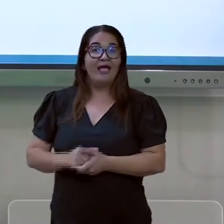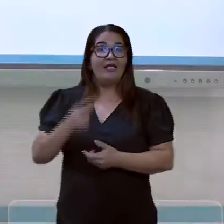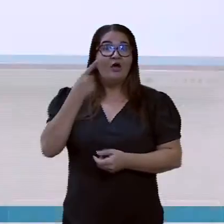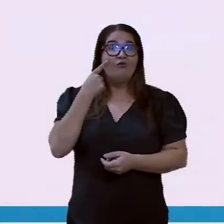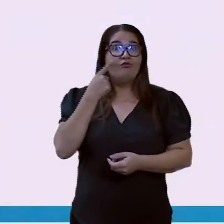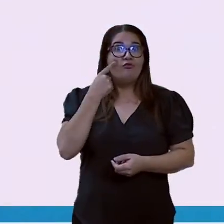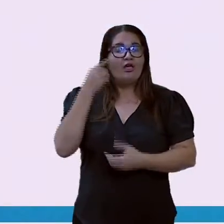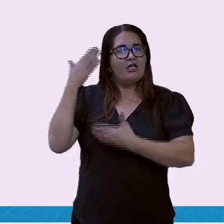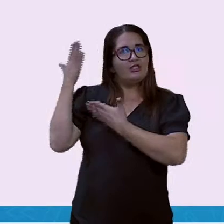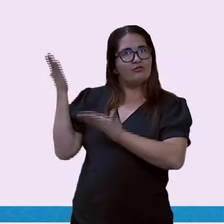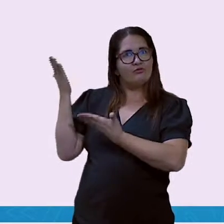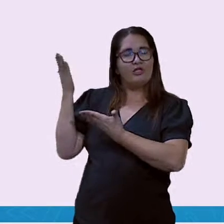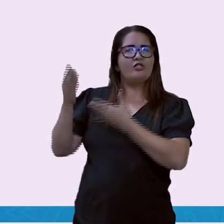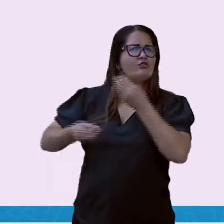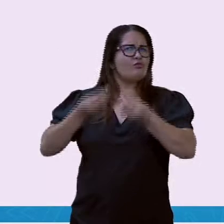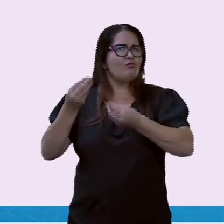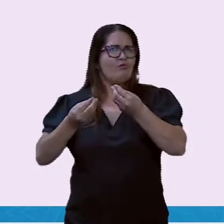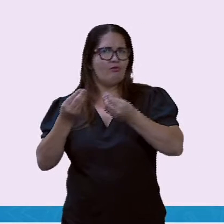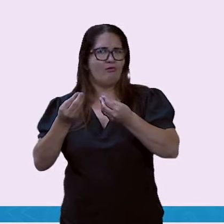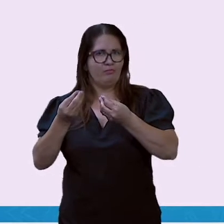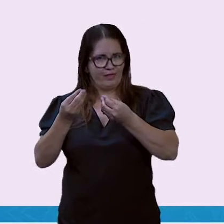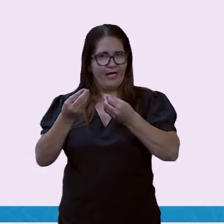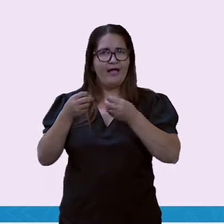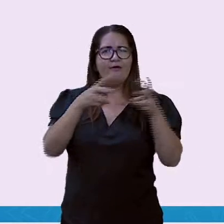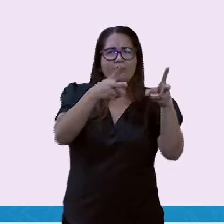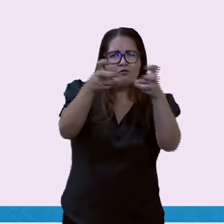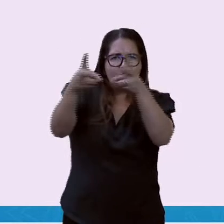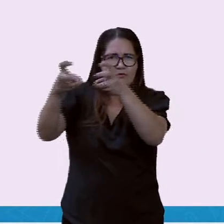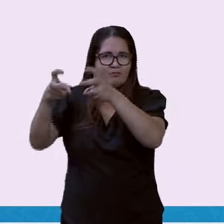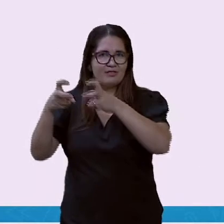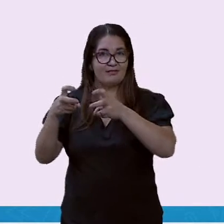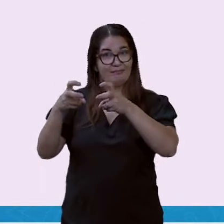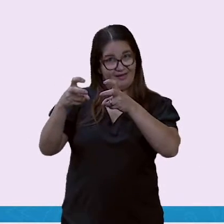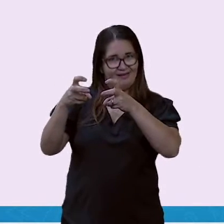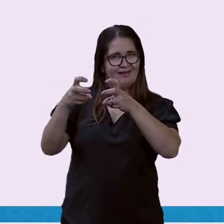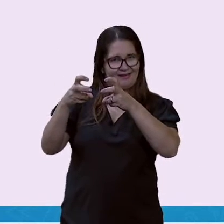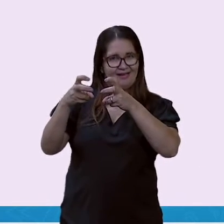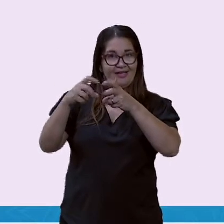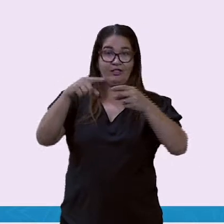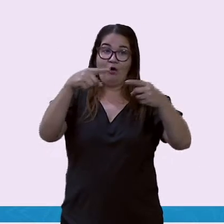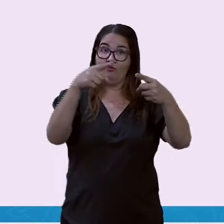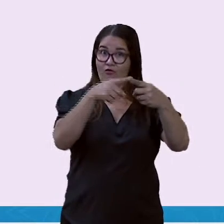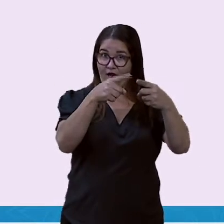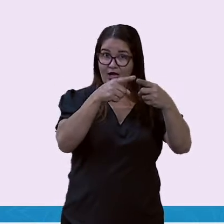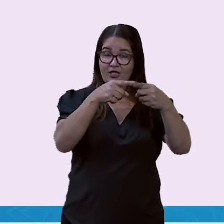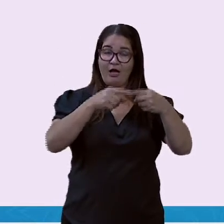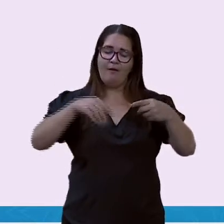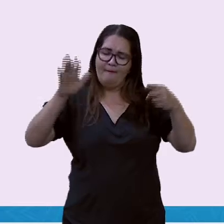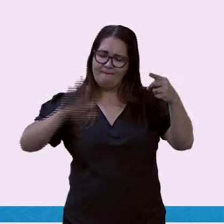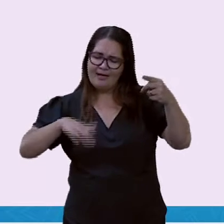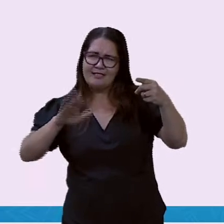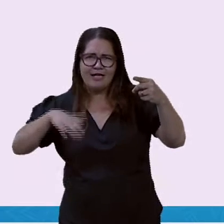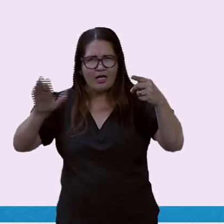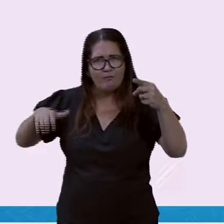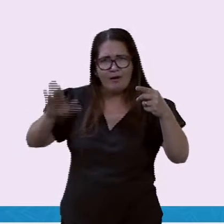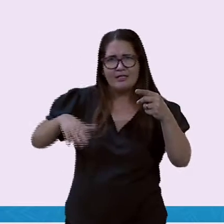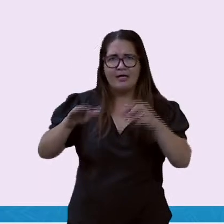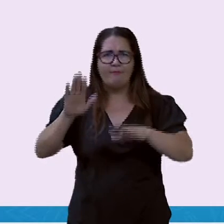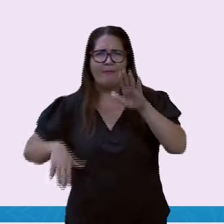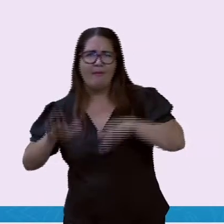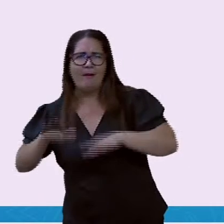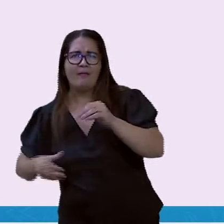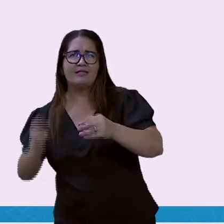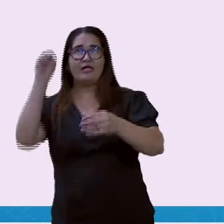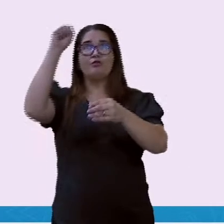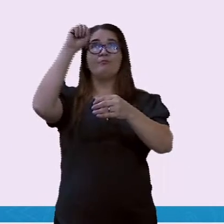Conhecimento Esportes de Invasão, tais como Basquetebol, Futebol de Campo,